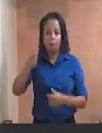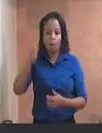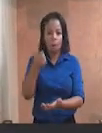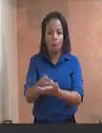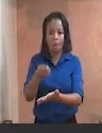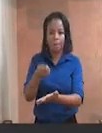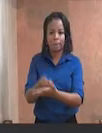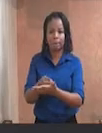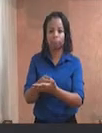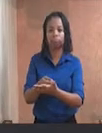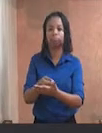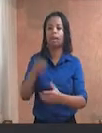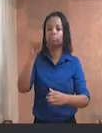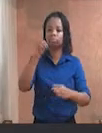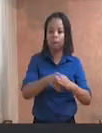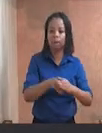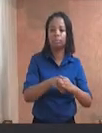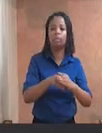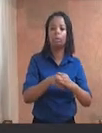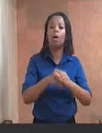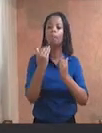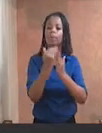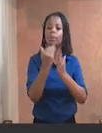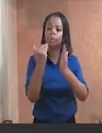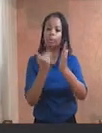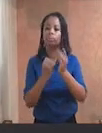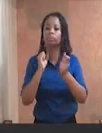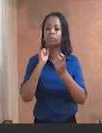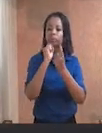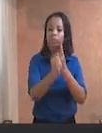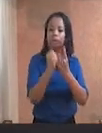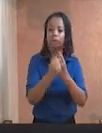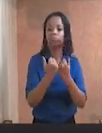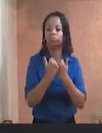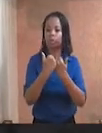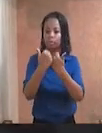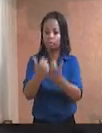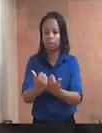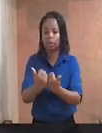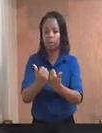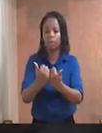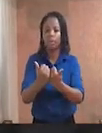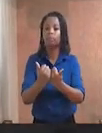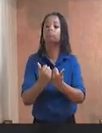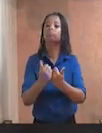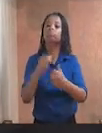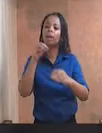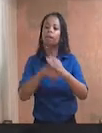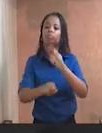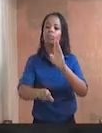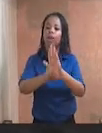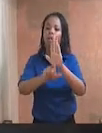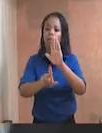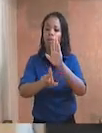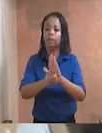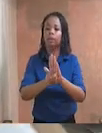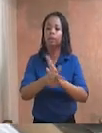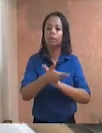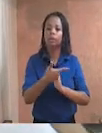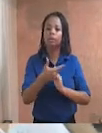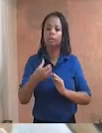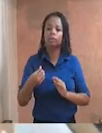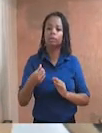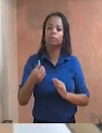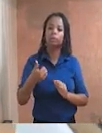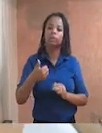incluída em programas oficiais de auxílio, incluído pela lei 12.962